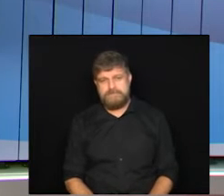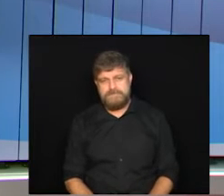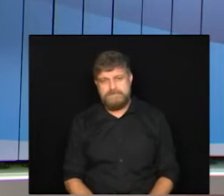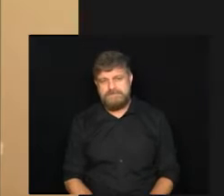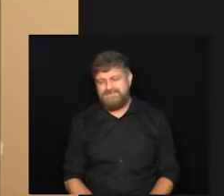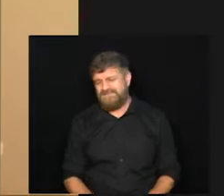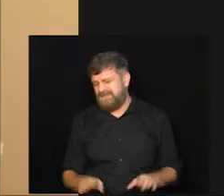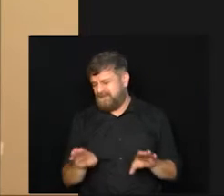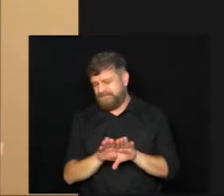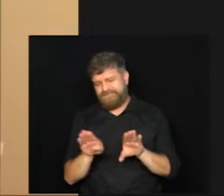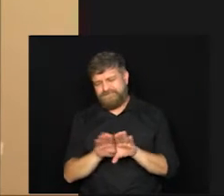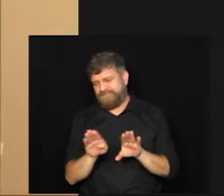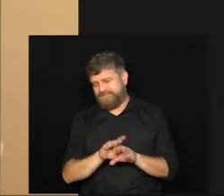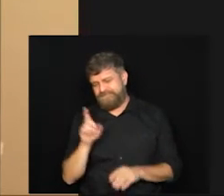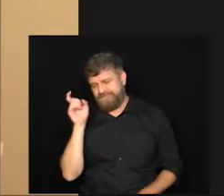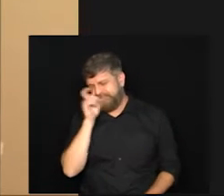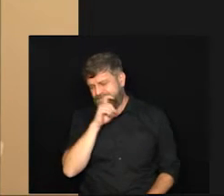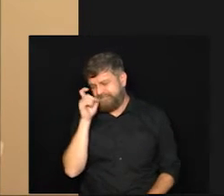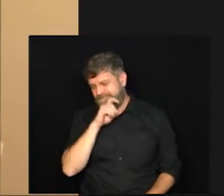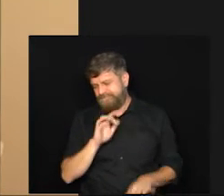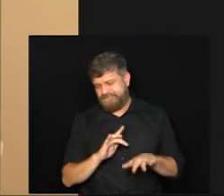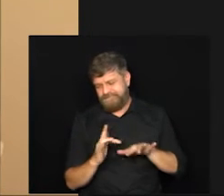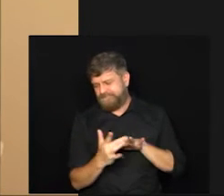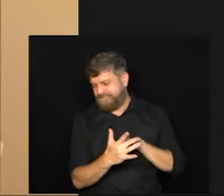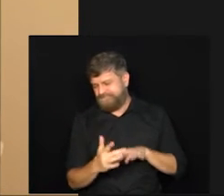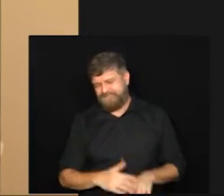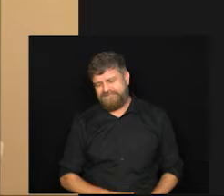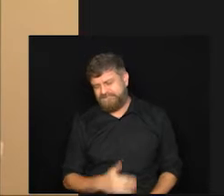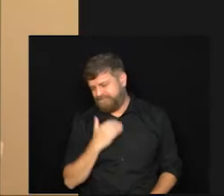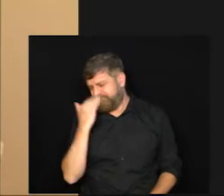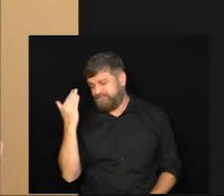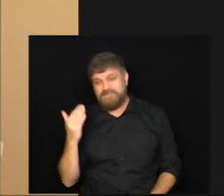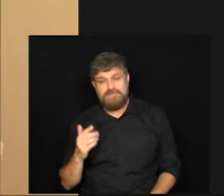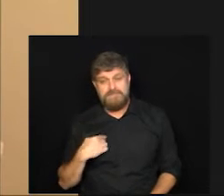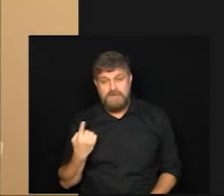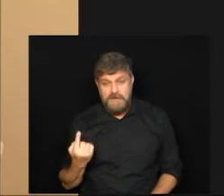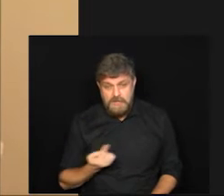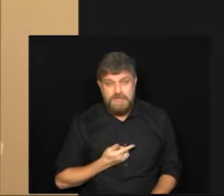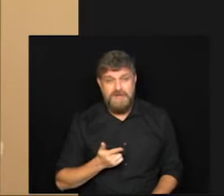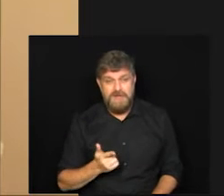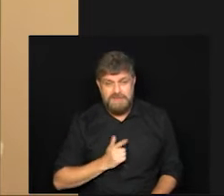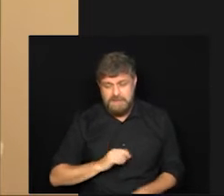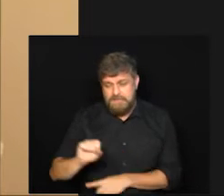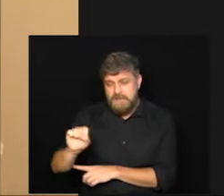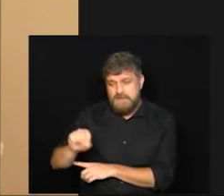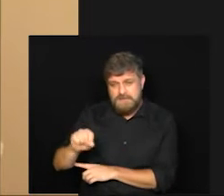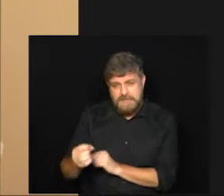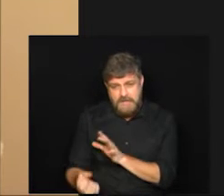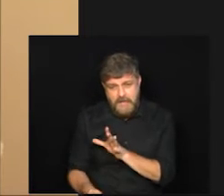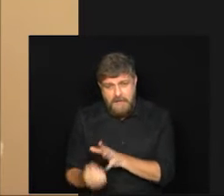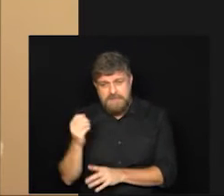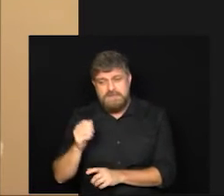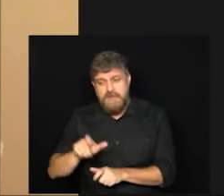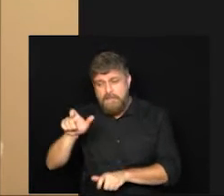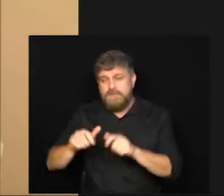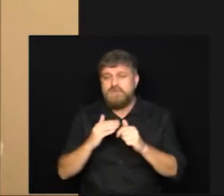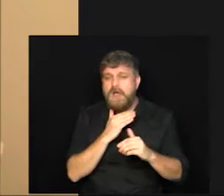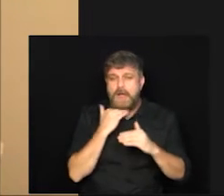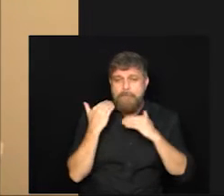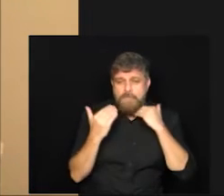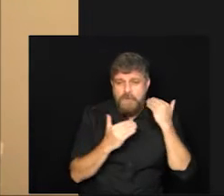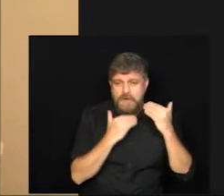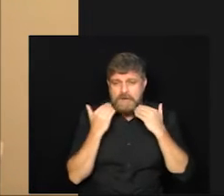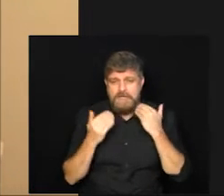também é uma fake news no sentido a gente teve sim alguns óbitos pós